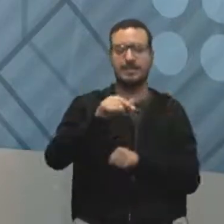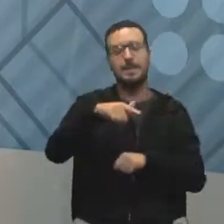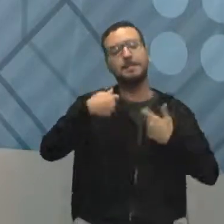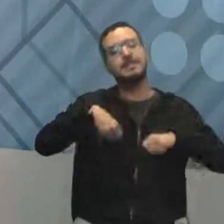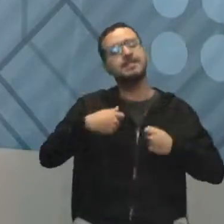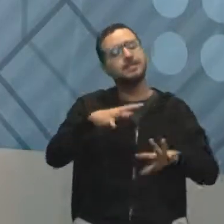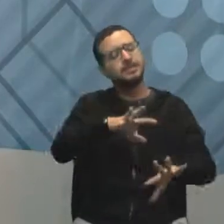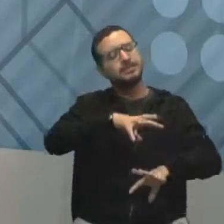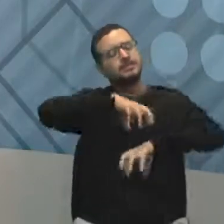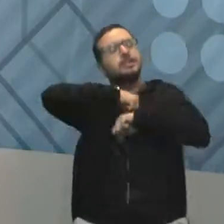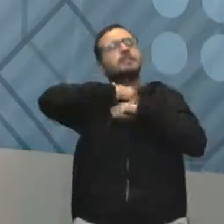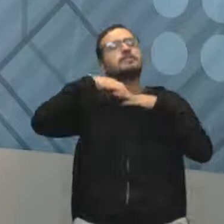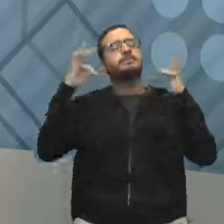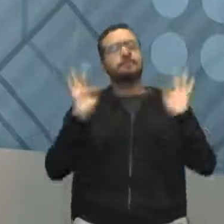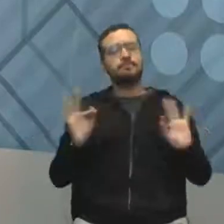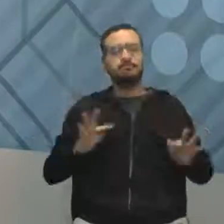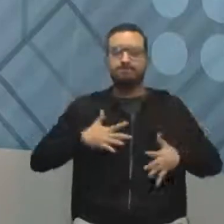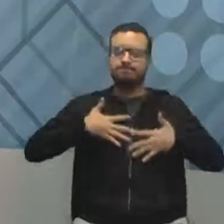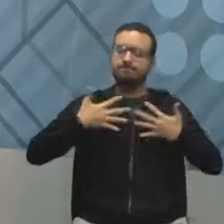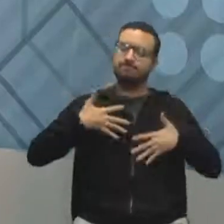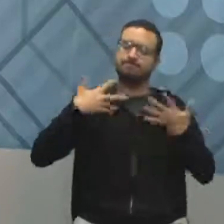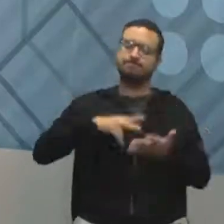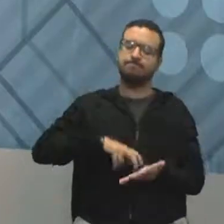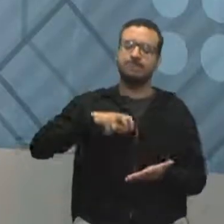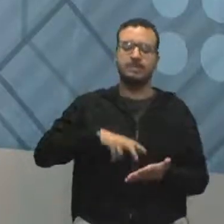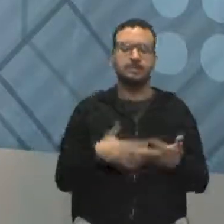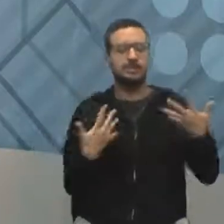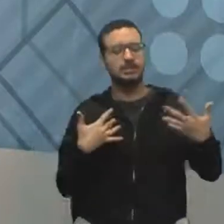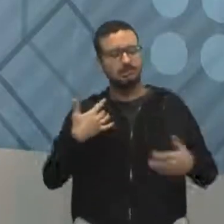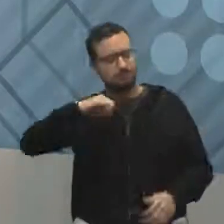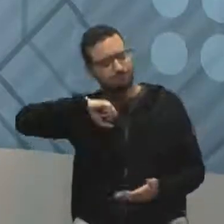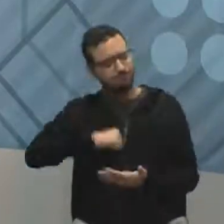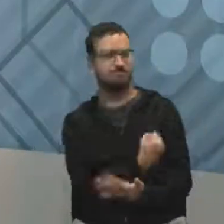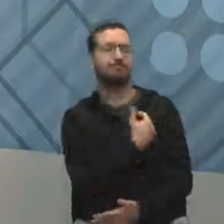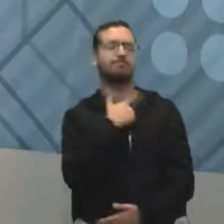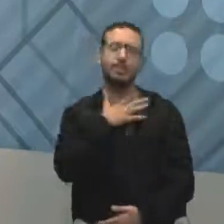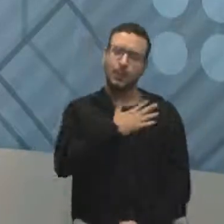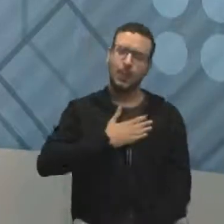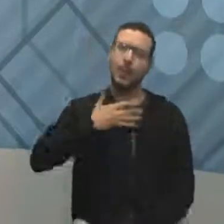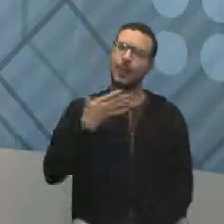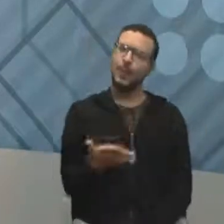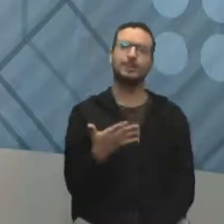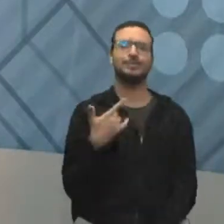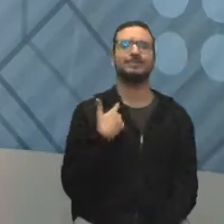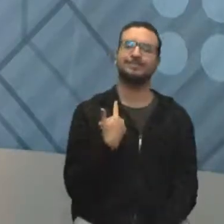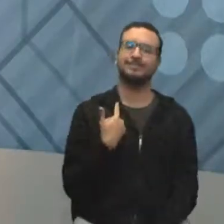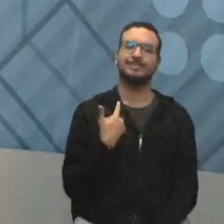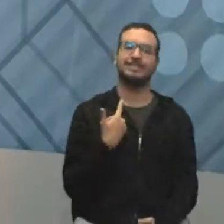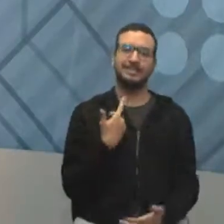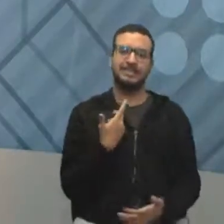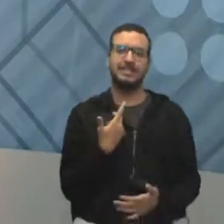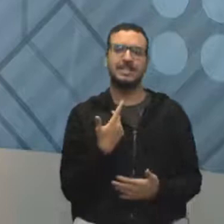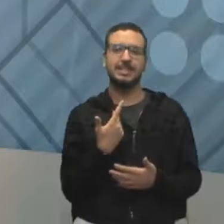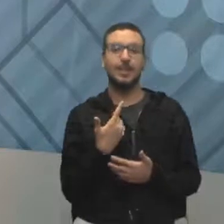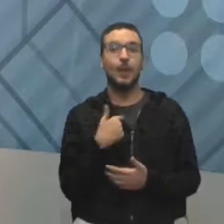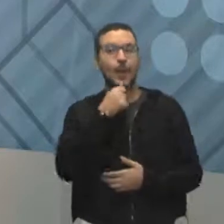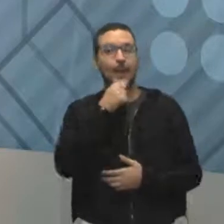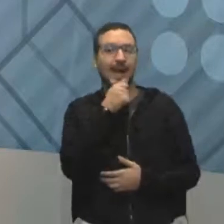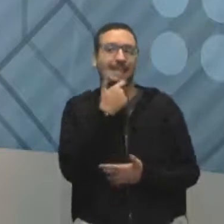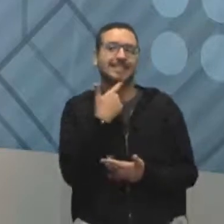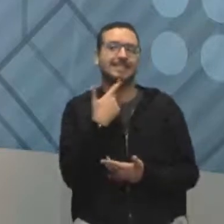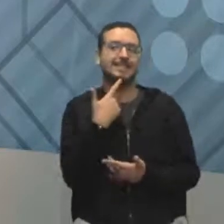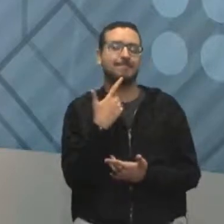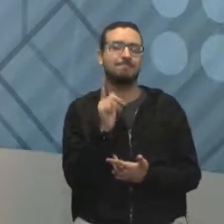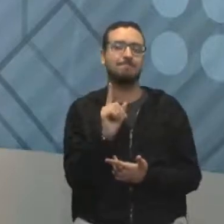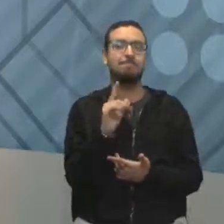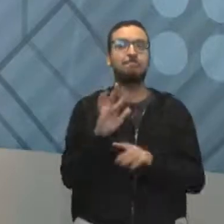com aquele seu trabalho, né? Contente. Falar, puxa, graças a Deus, eu estou trabalhando naquilo que eu gosto. Ou ainda não estou, mas eu